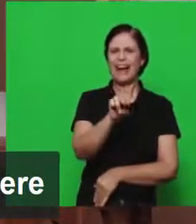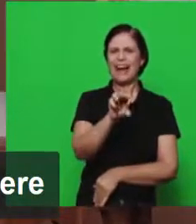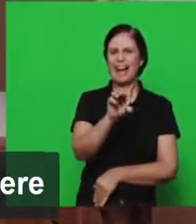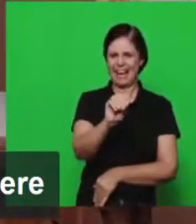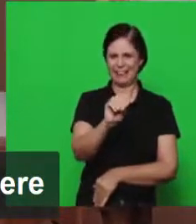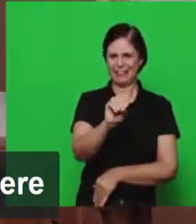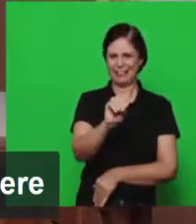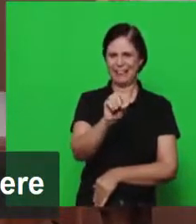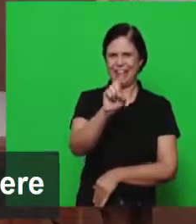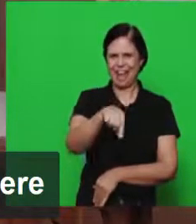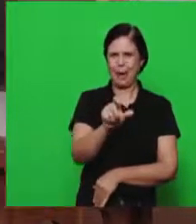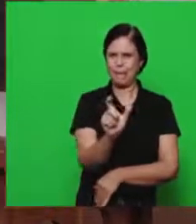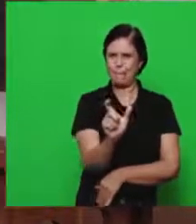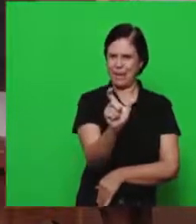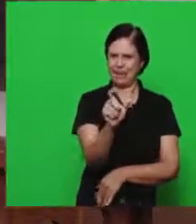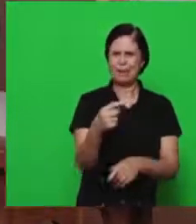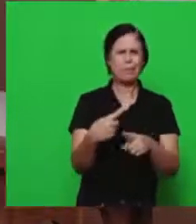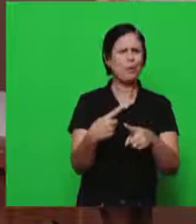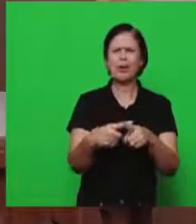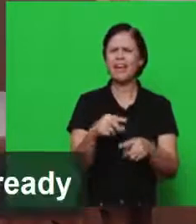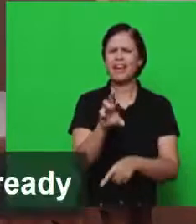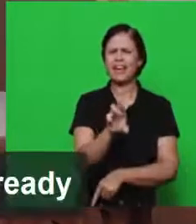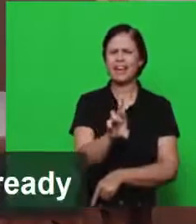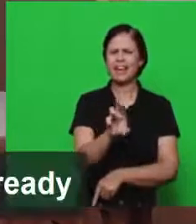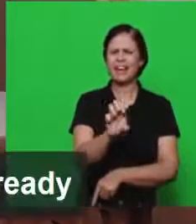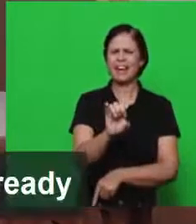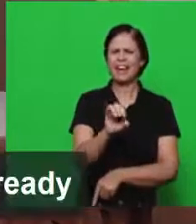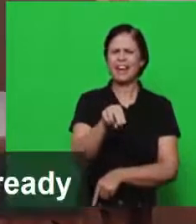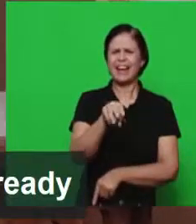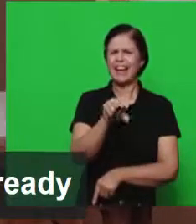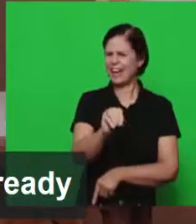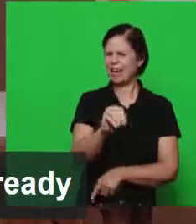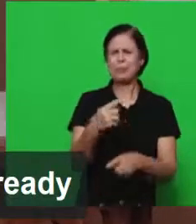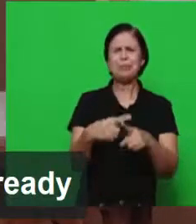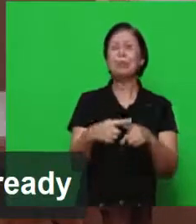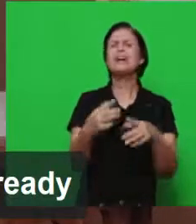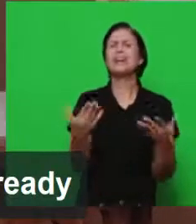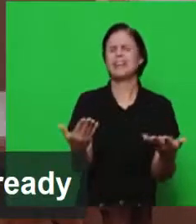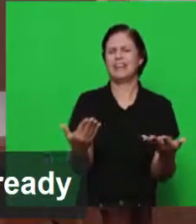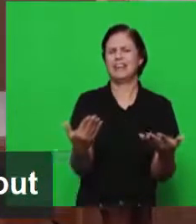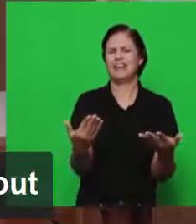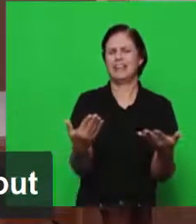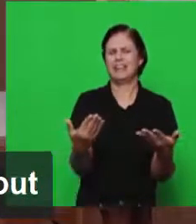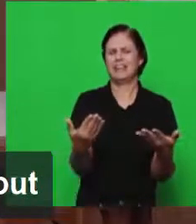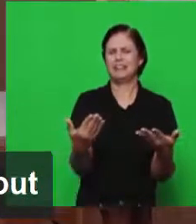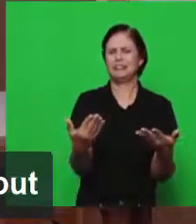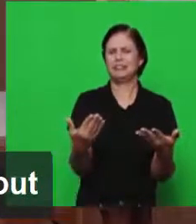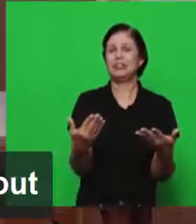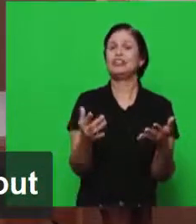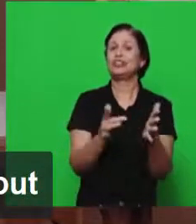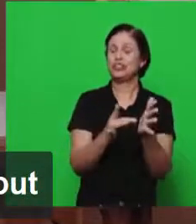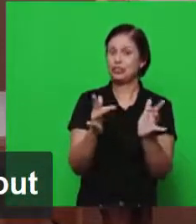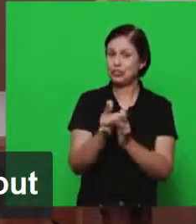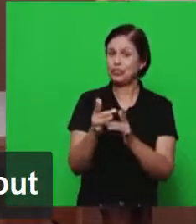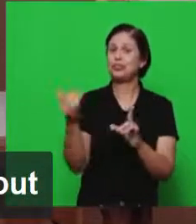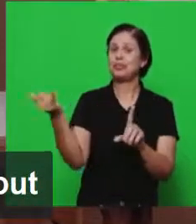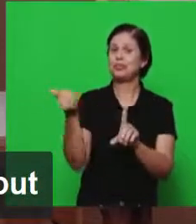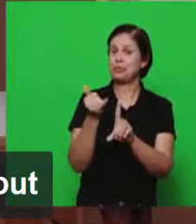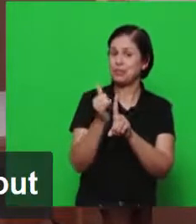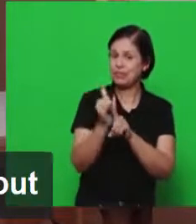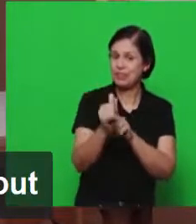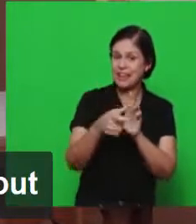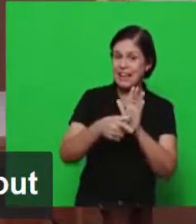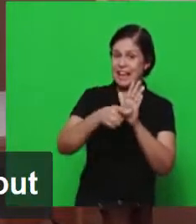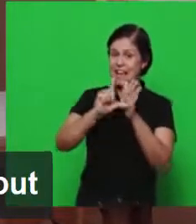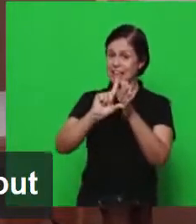Porque aqui Jesus está falando profetizando o pastor já falou antes